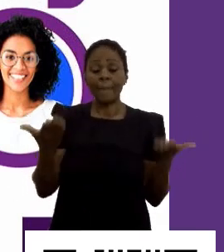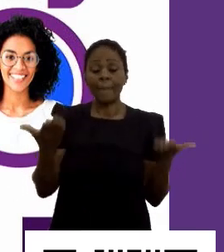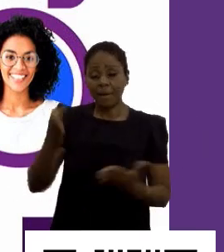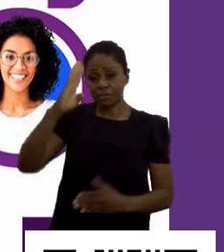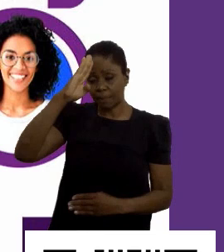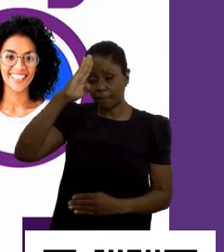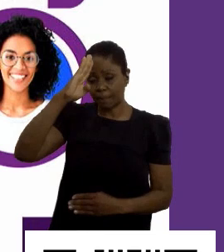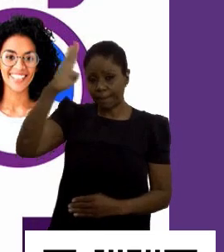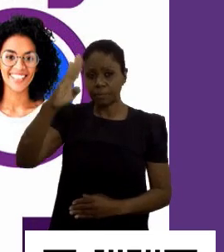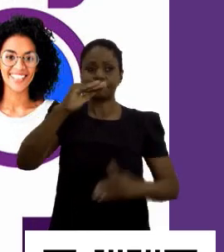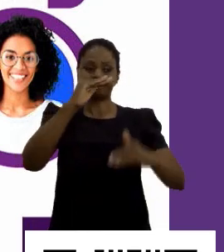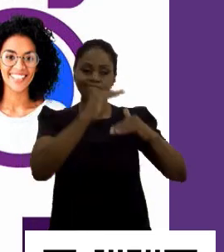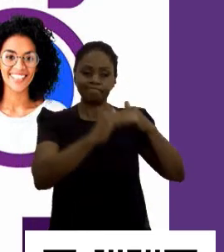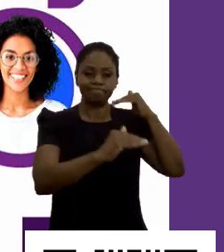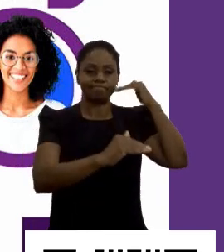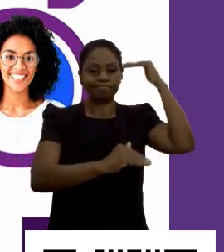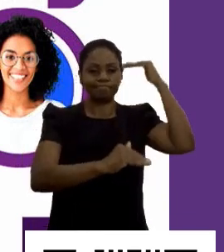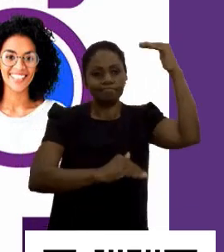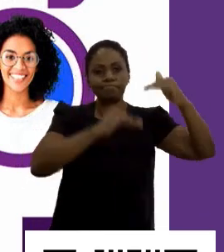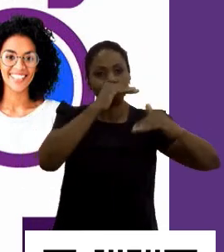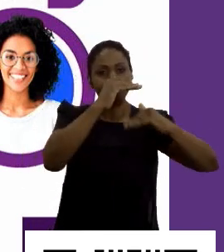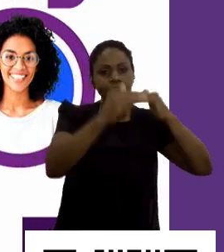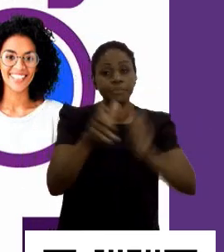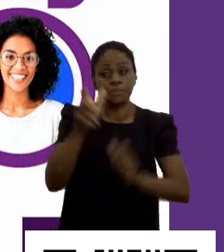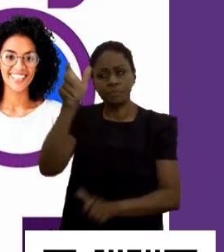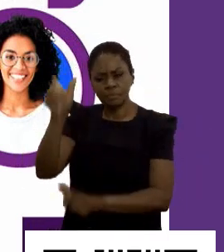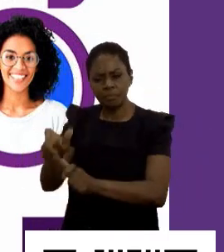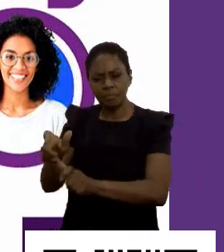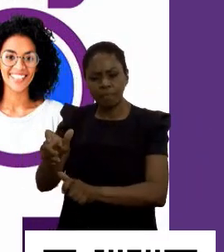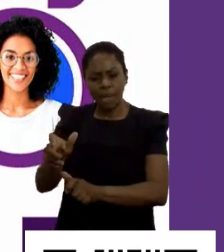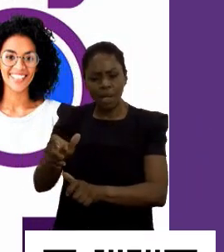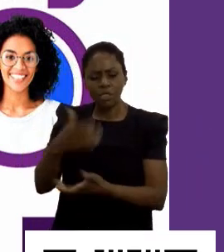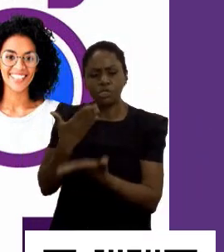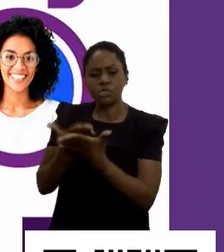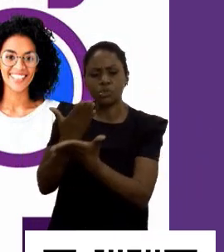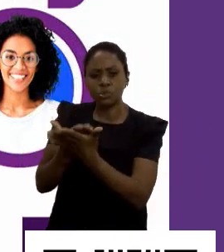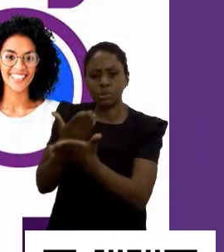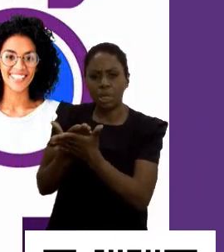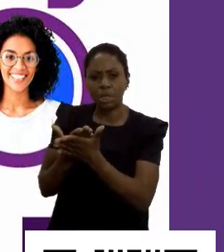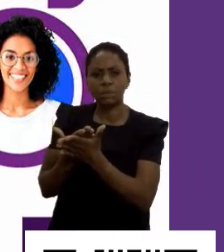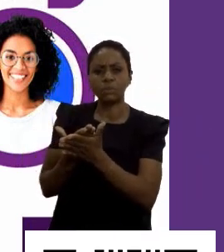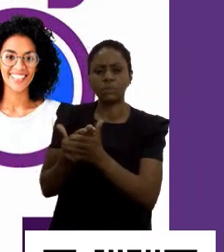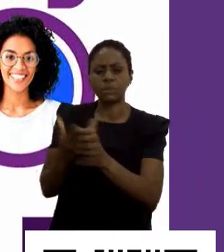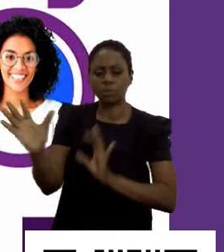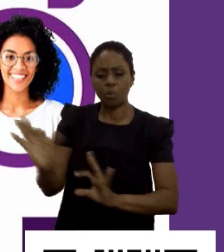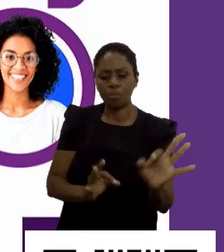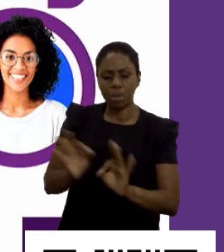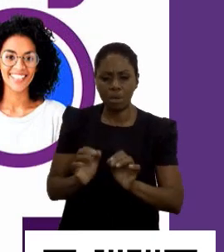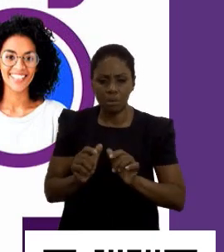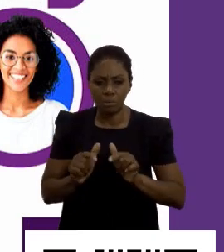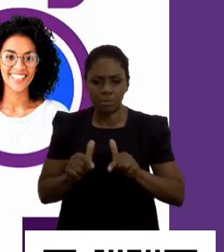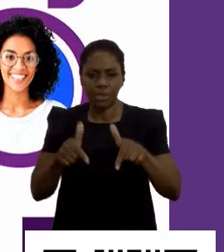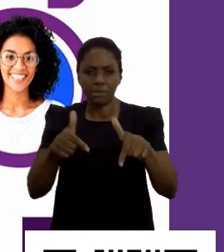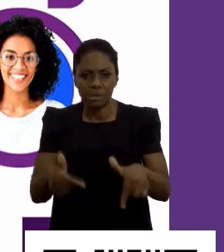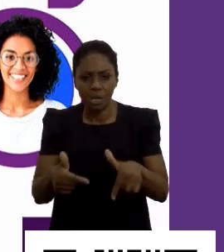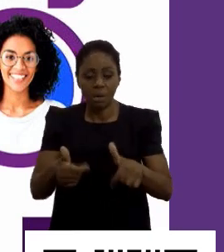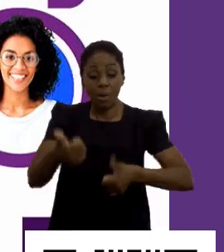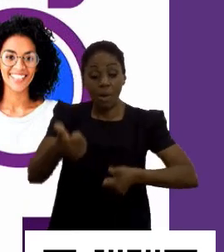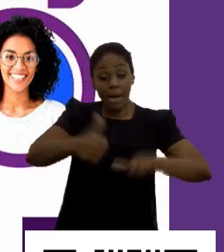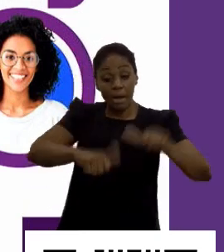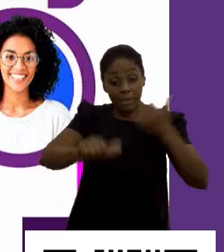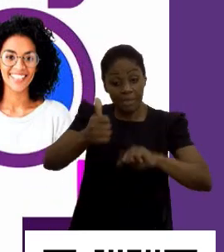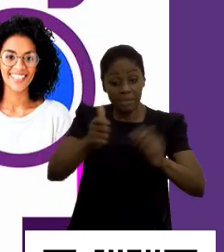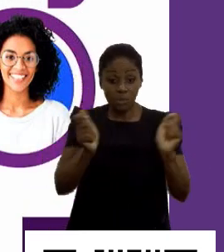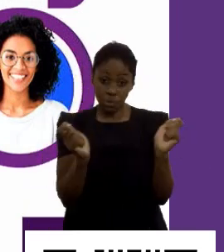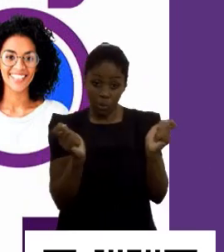desenvolvimento, né? Das pessoas. Provendo lá um plano de ação, provendo lá a parte de avaliação de desempenho,